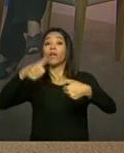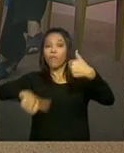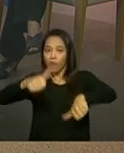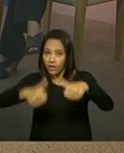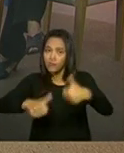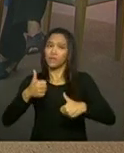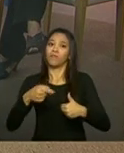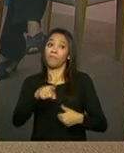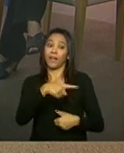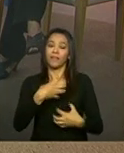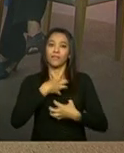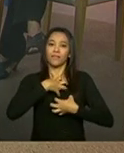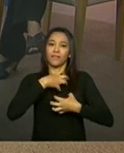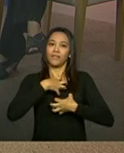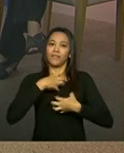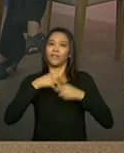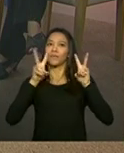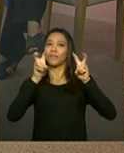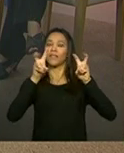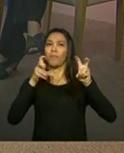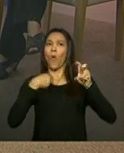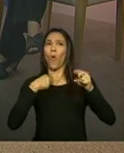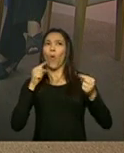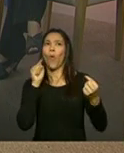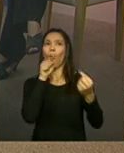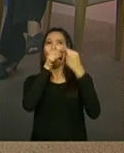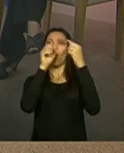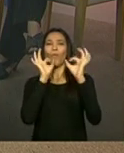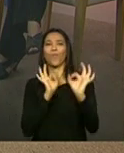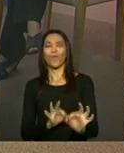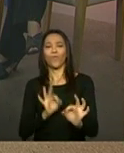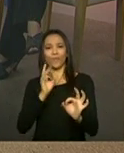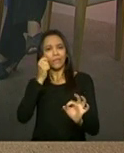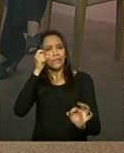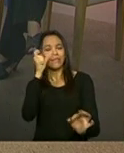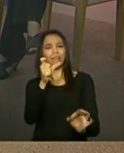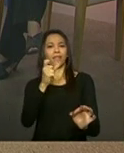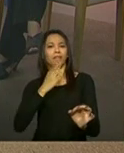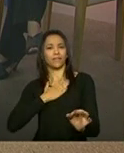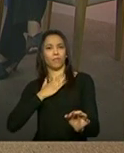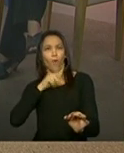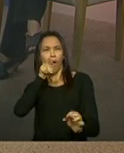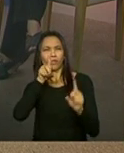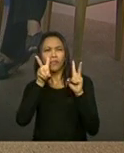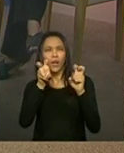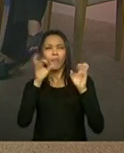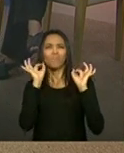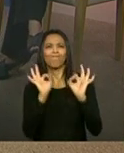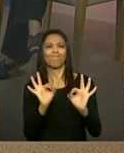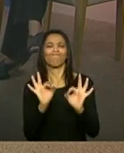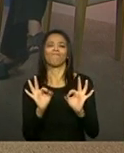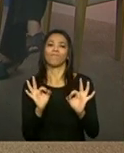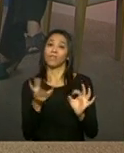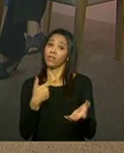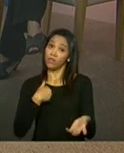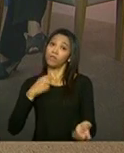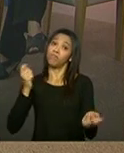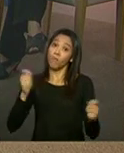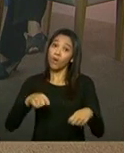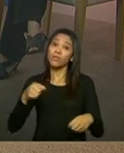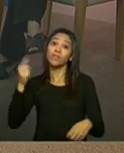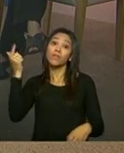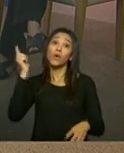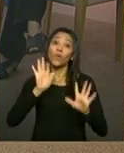mais identificação com os temas, para que seja realmente do interesse delas e também para que os resultados sejam mais